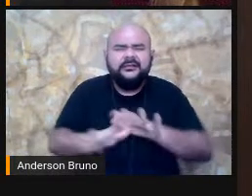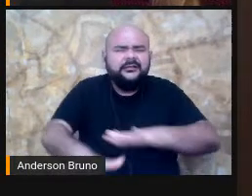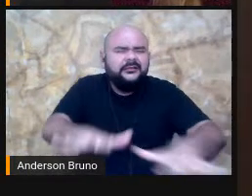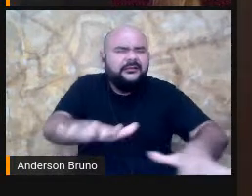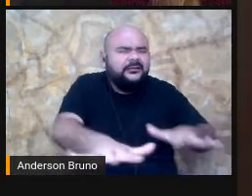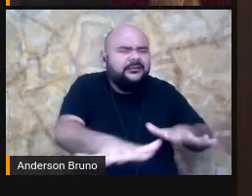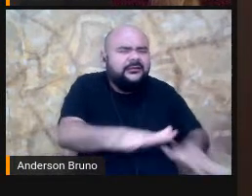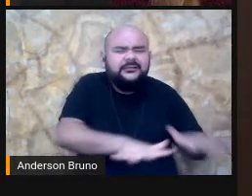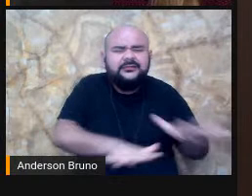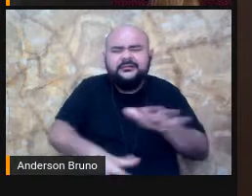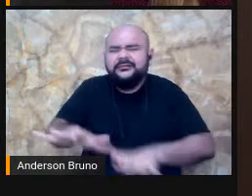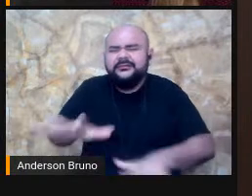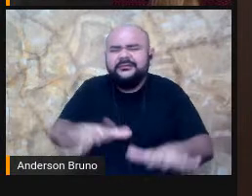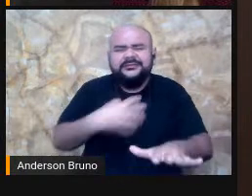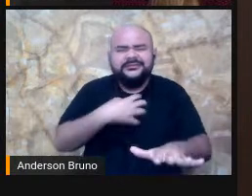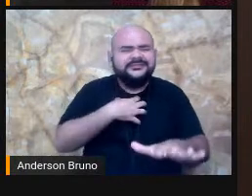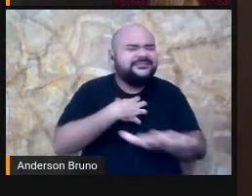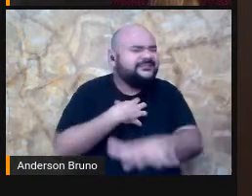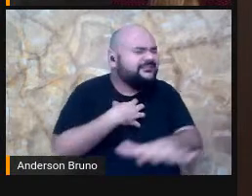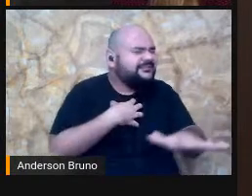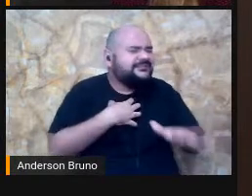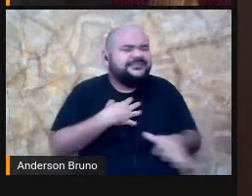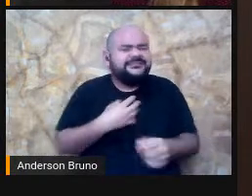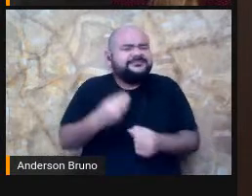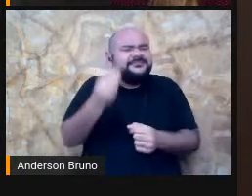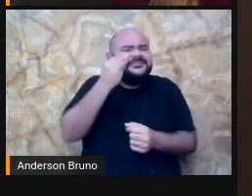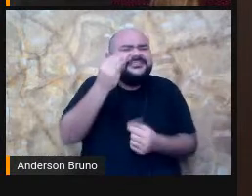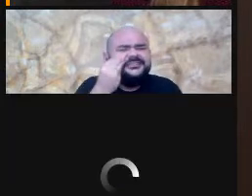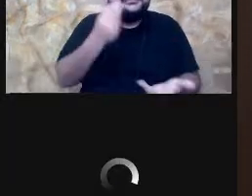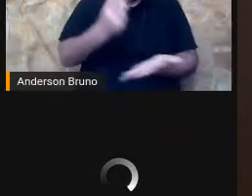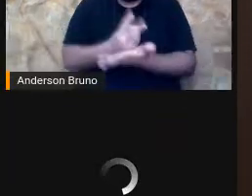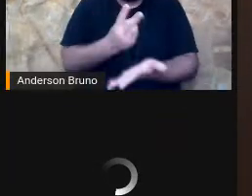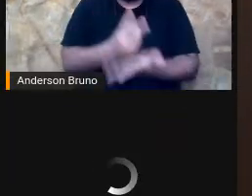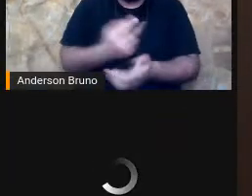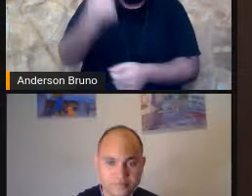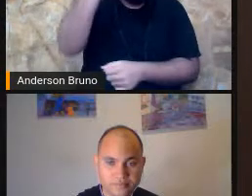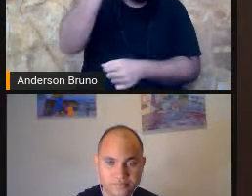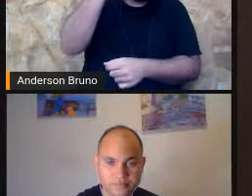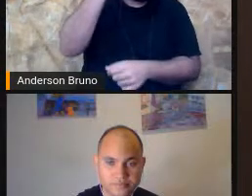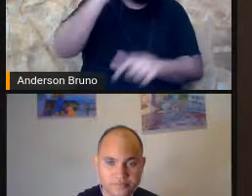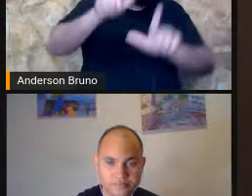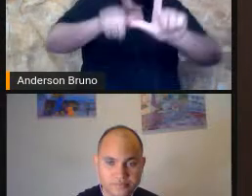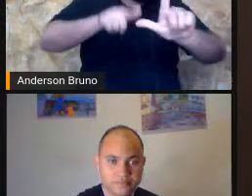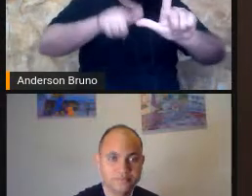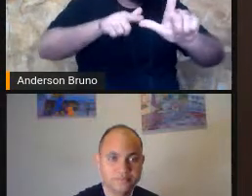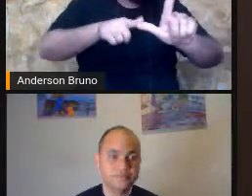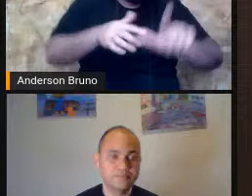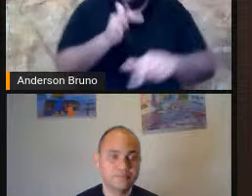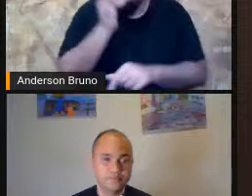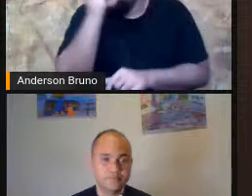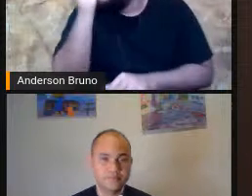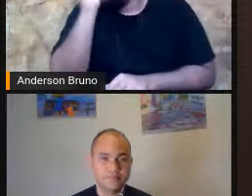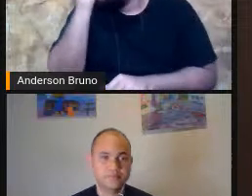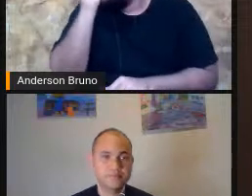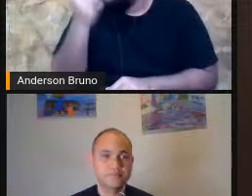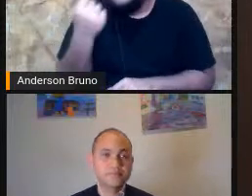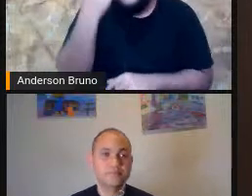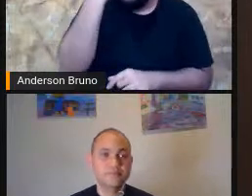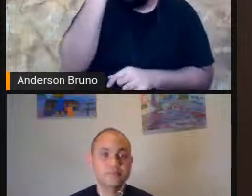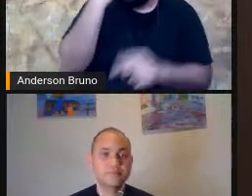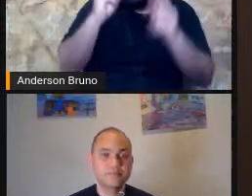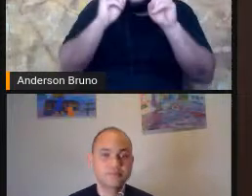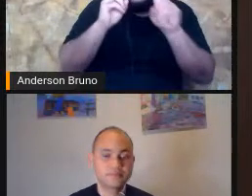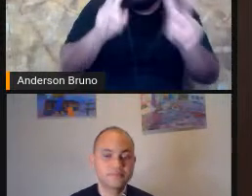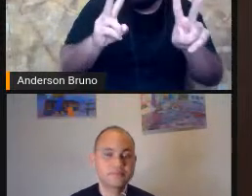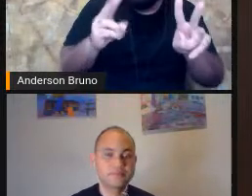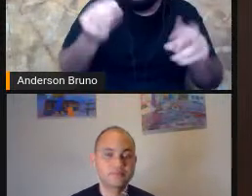consolo é de Milton e é valente Mas eu penso nas letras e nas rosas Penso que se pudesse ver a cara Saberia quem